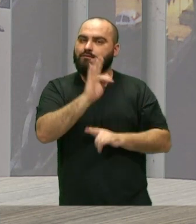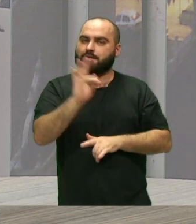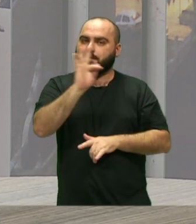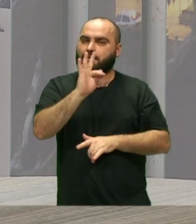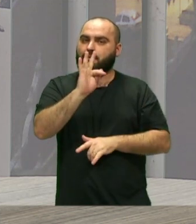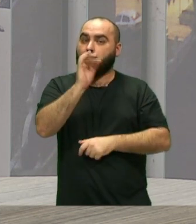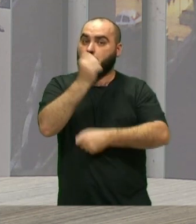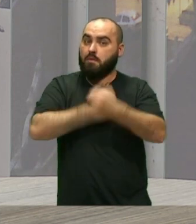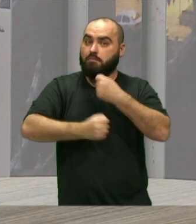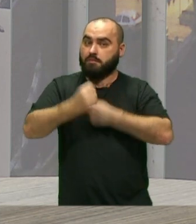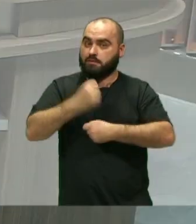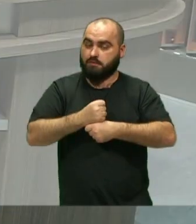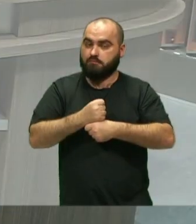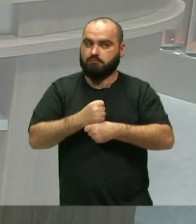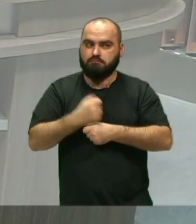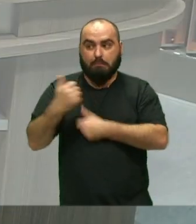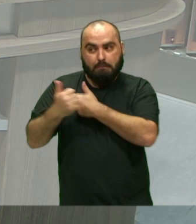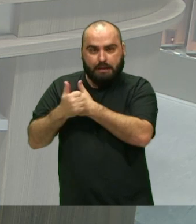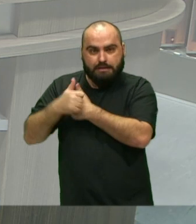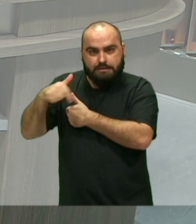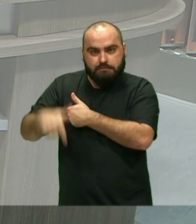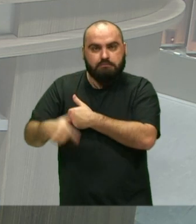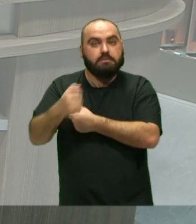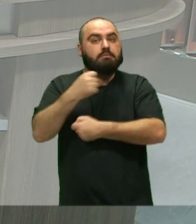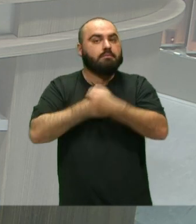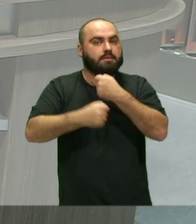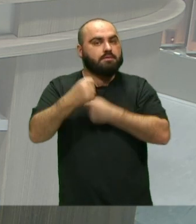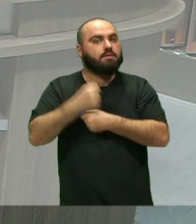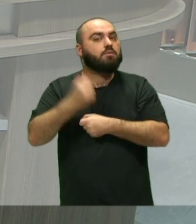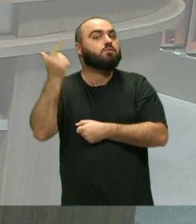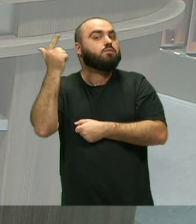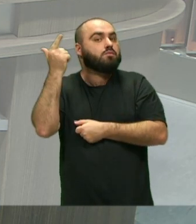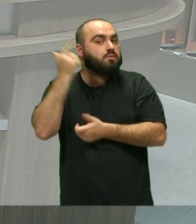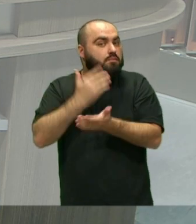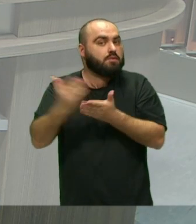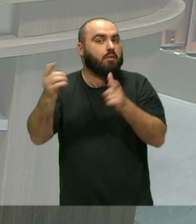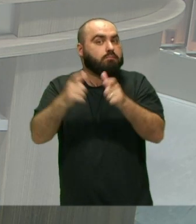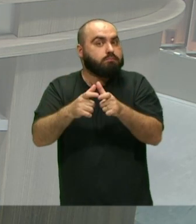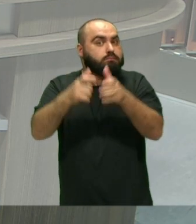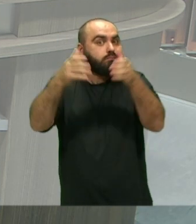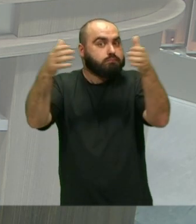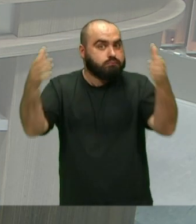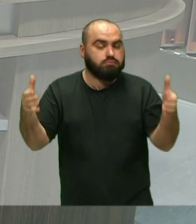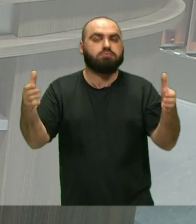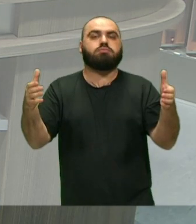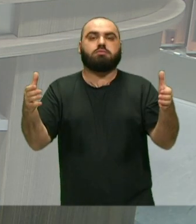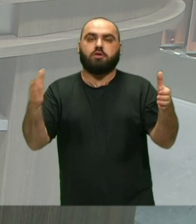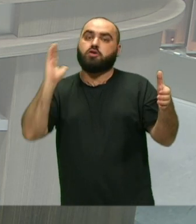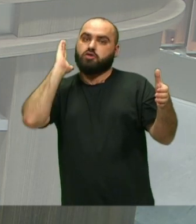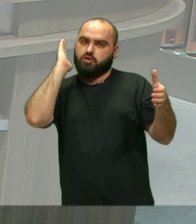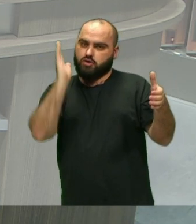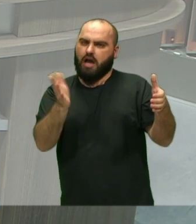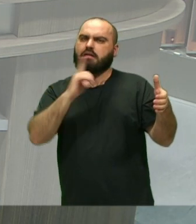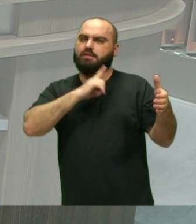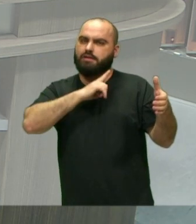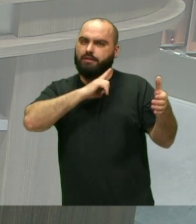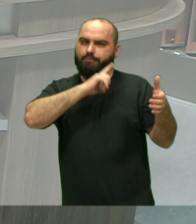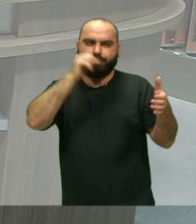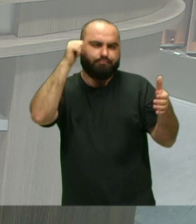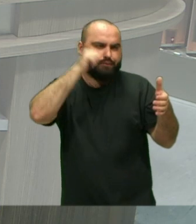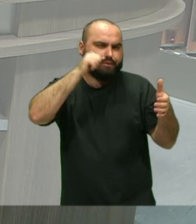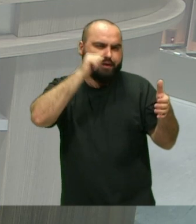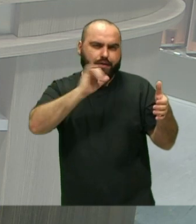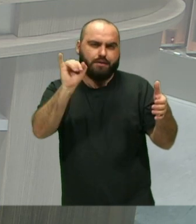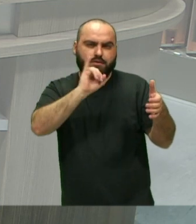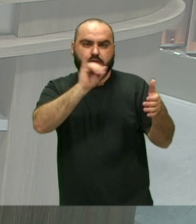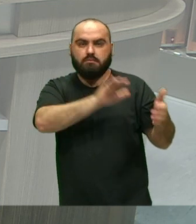Aqui do ladinho Aqui do ladinho E aí ampliamos Então a nossa Região de abrangência A gente já tinha Muitas mulheres de Itajaí Que